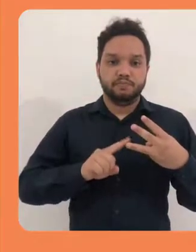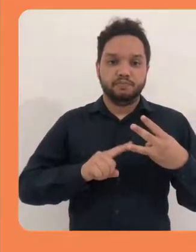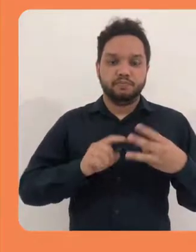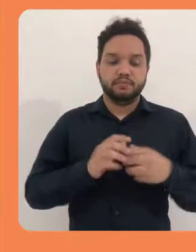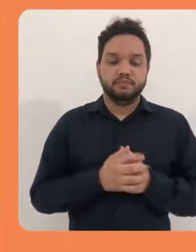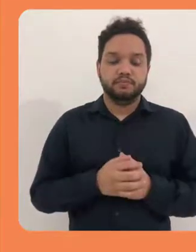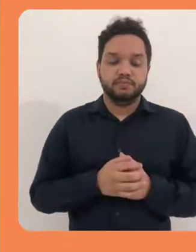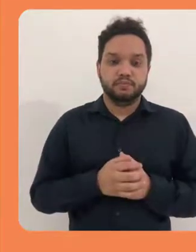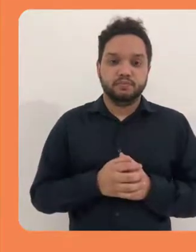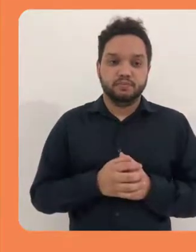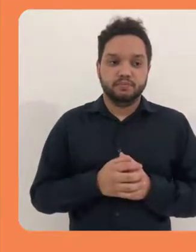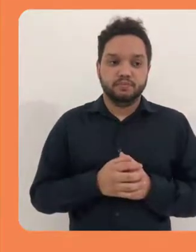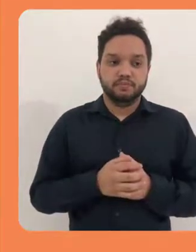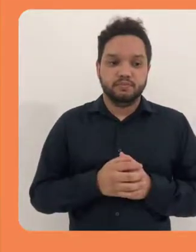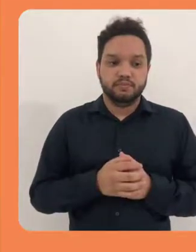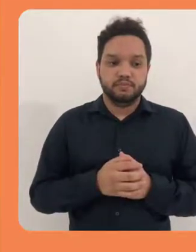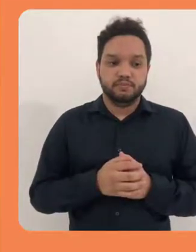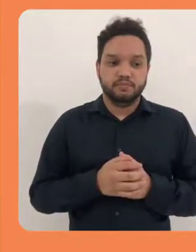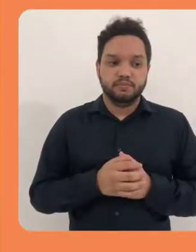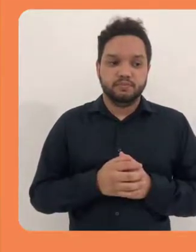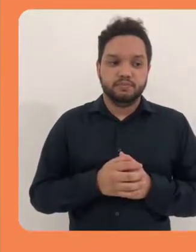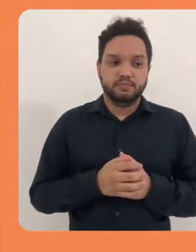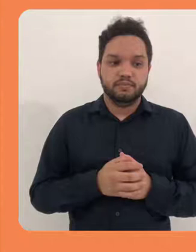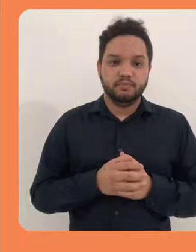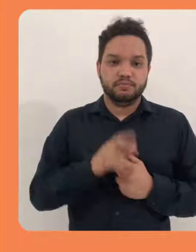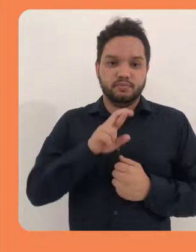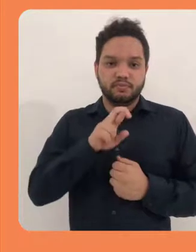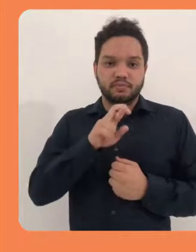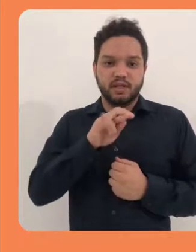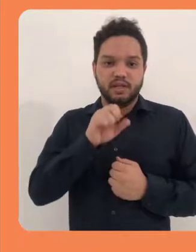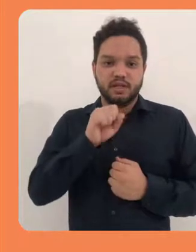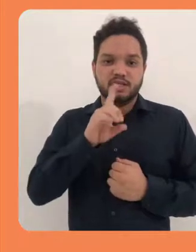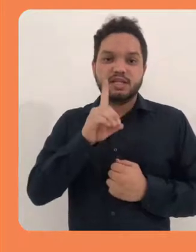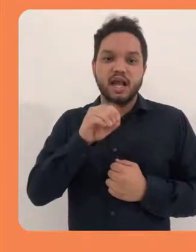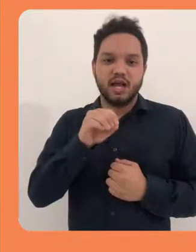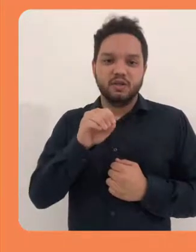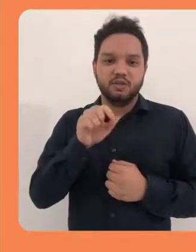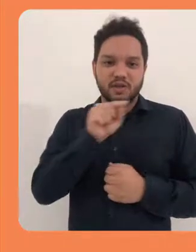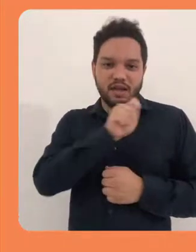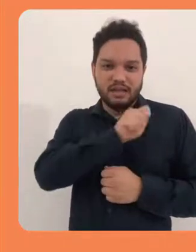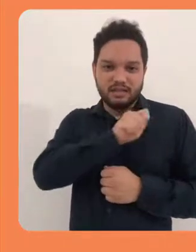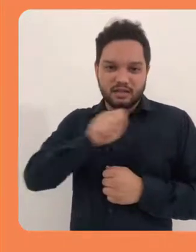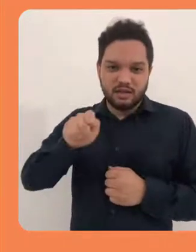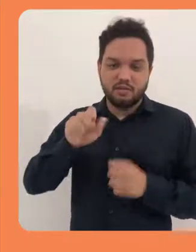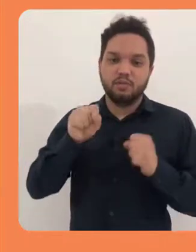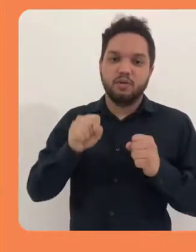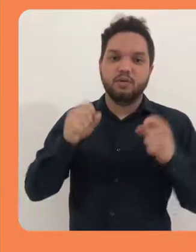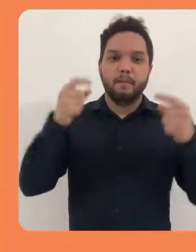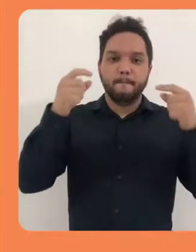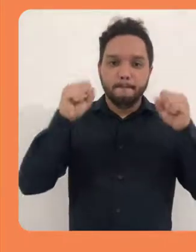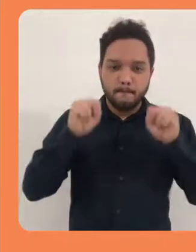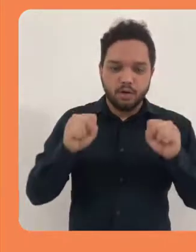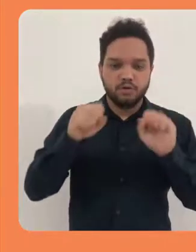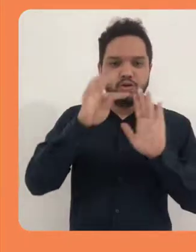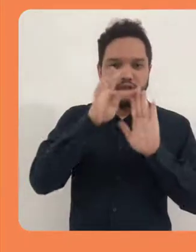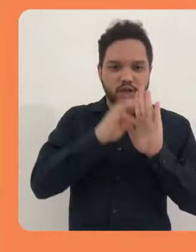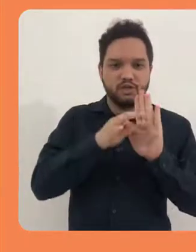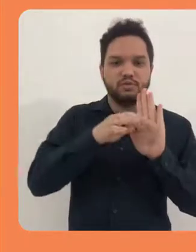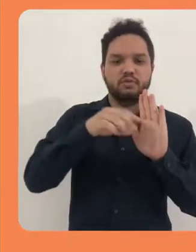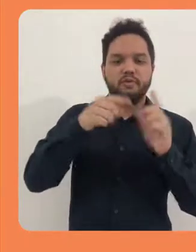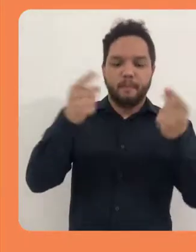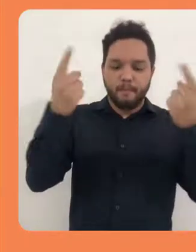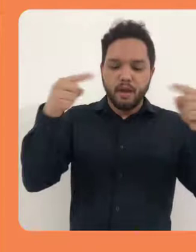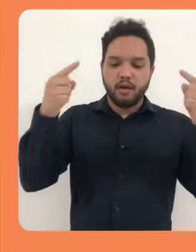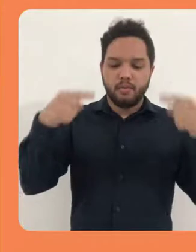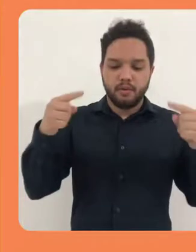até o riscado. Você pode pular linhas,